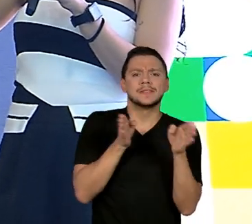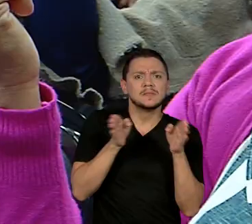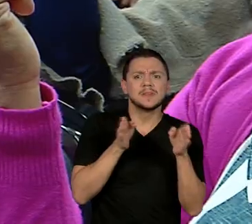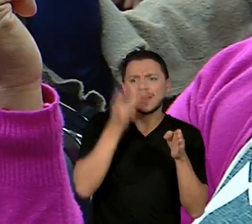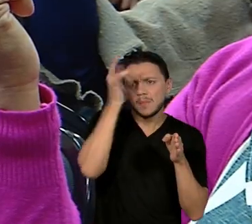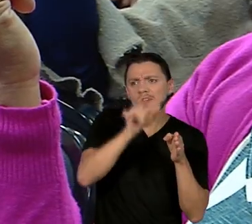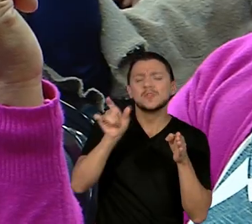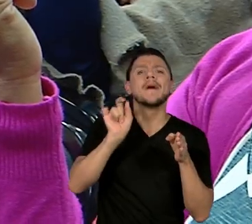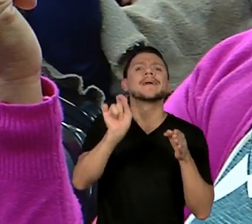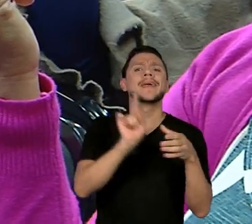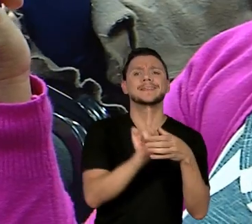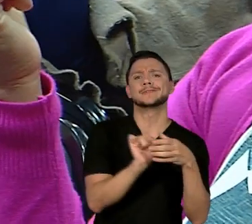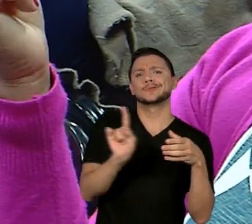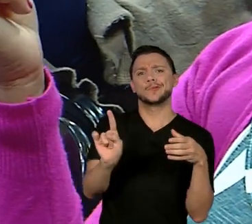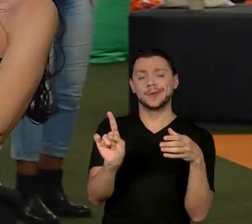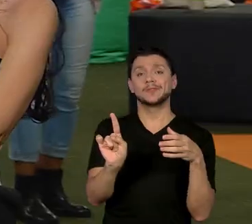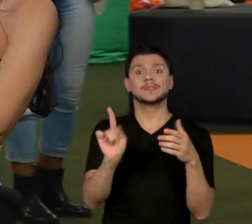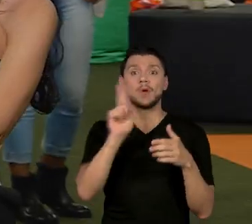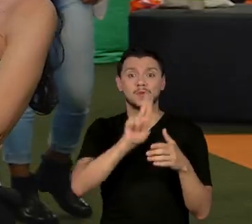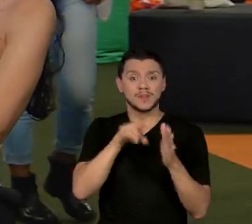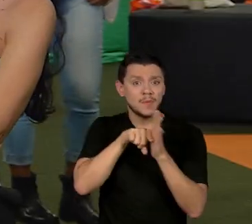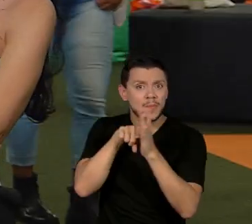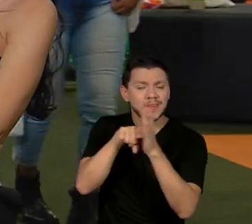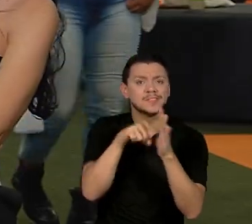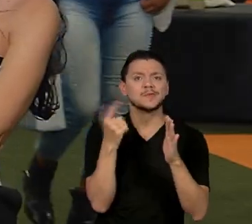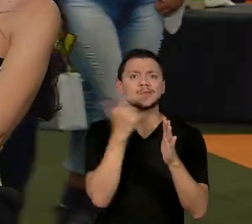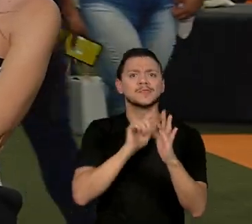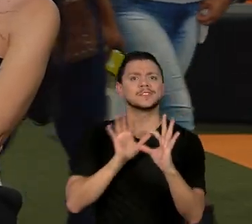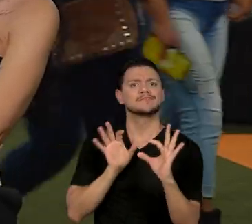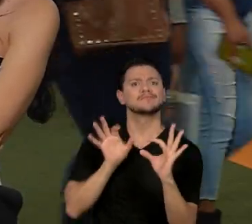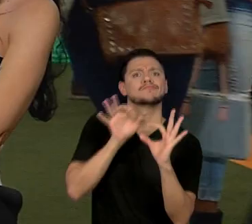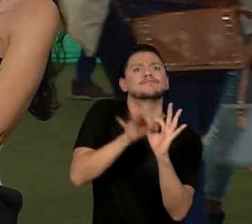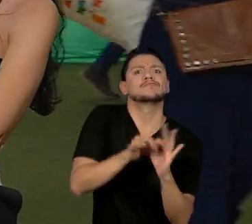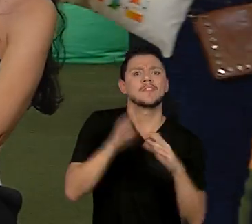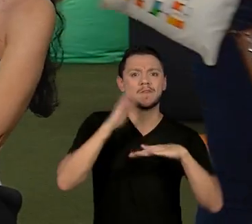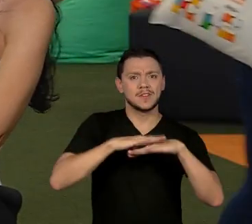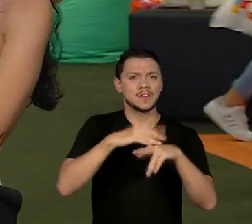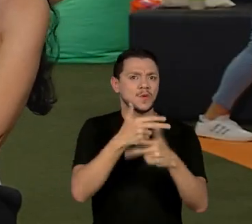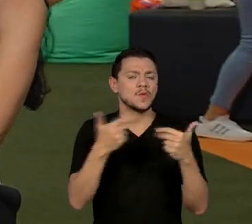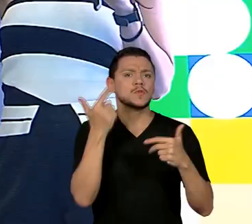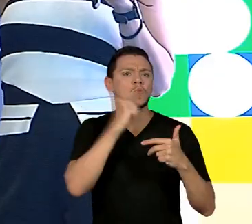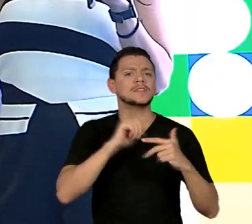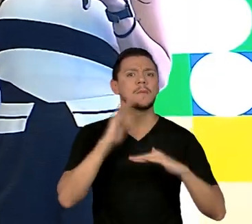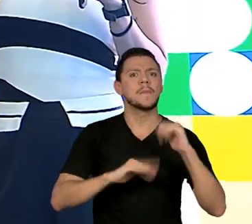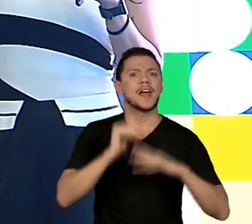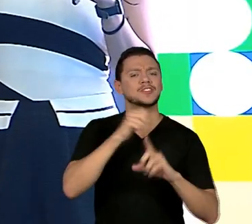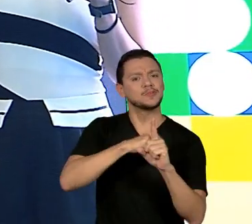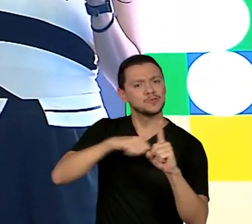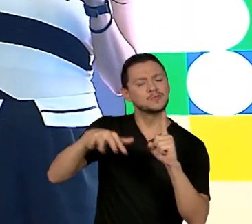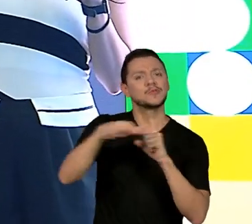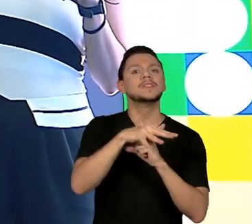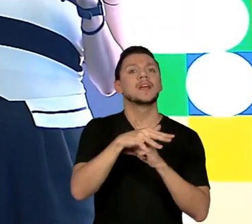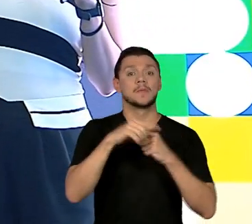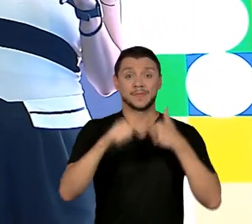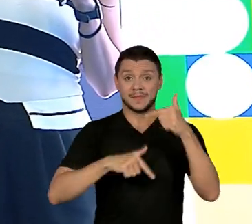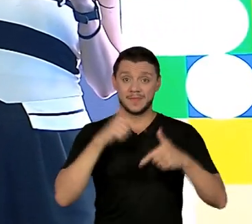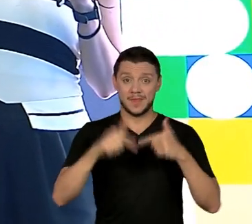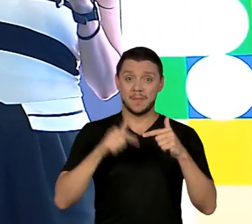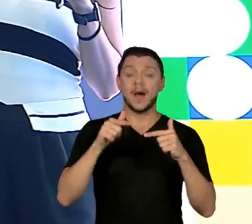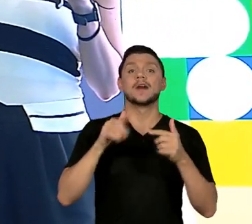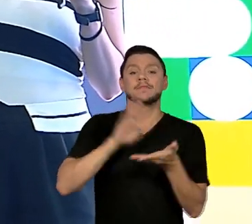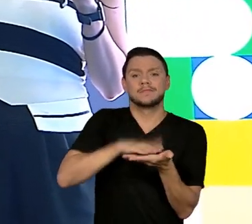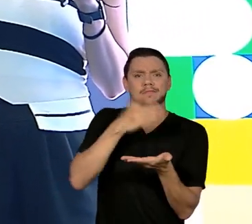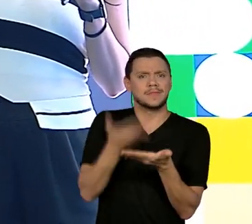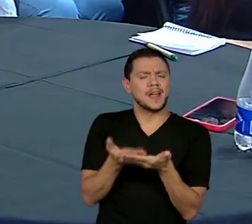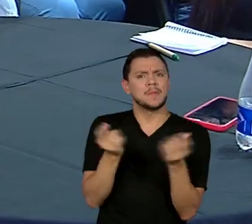excluídos. Através da pesquisa, se vincular a ações que revertam em práticas sociais. O trabalho do intérprete, ele